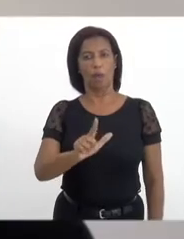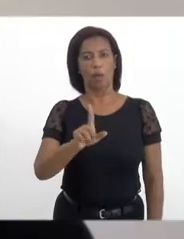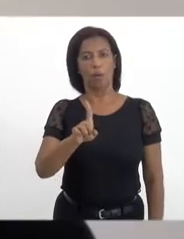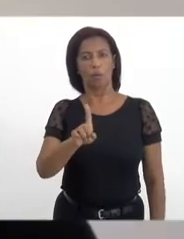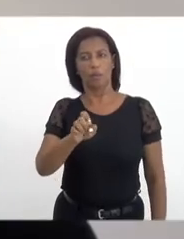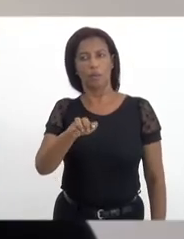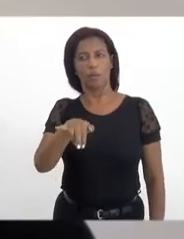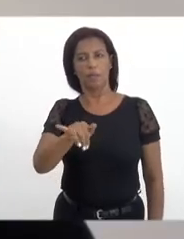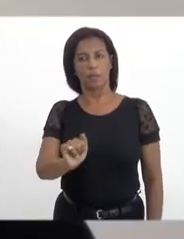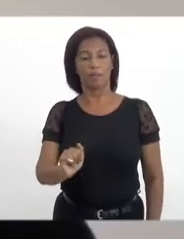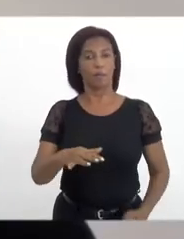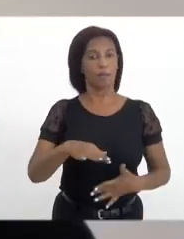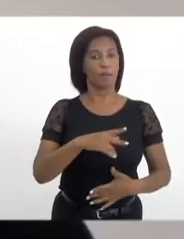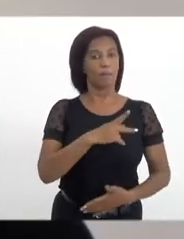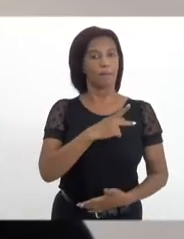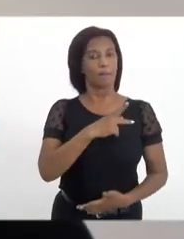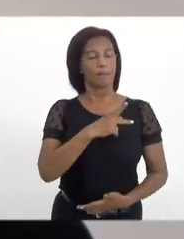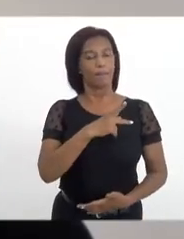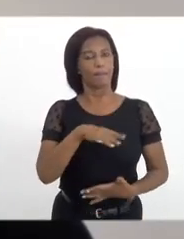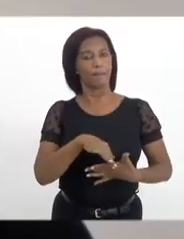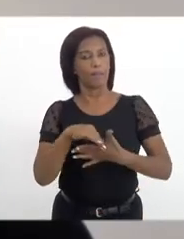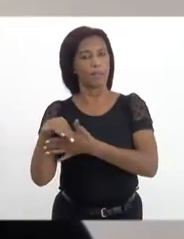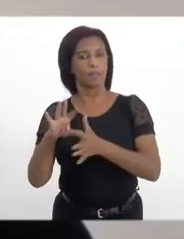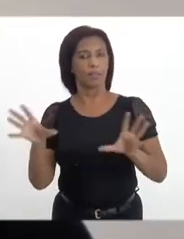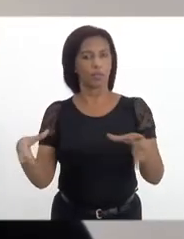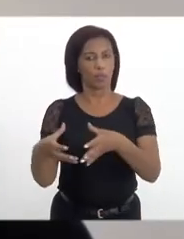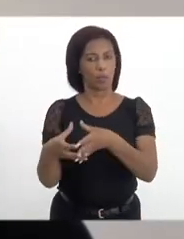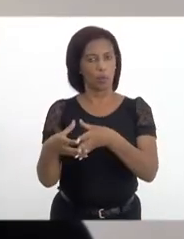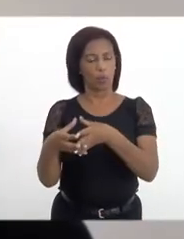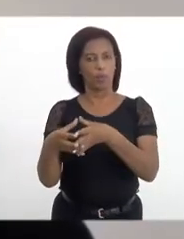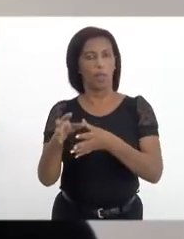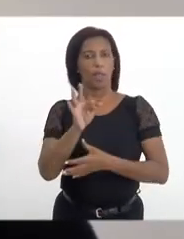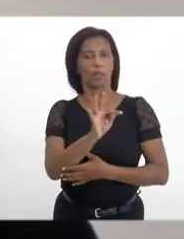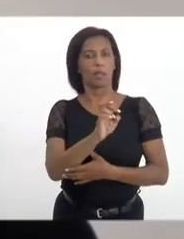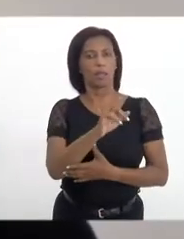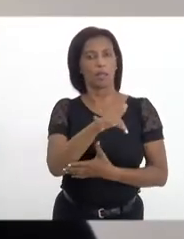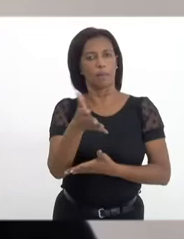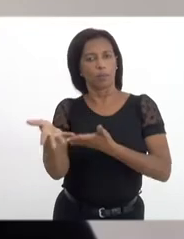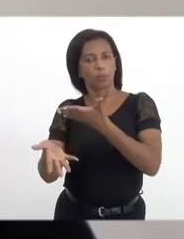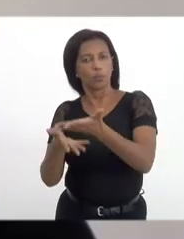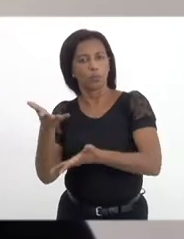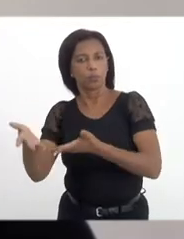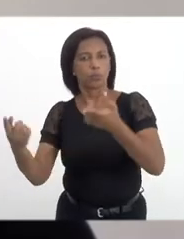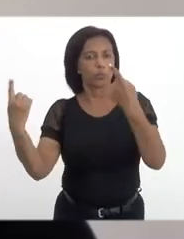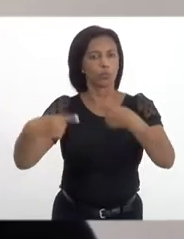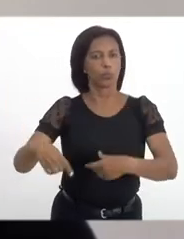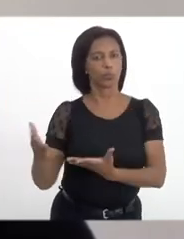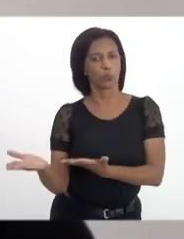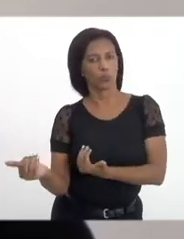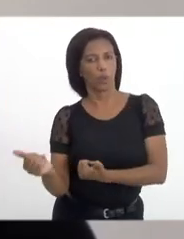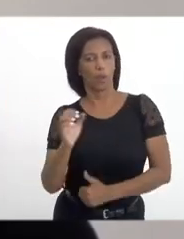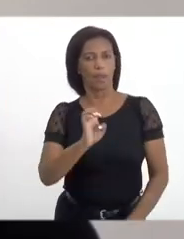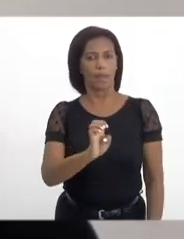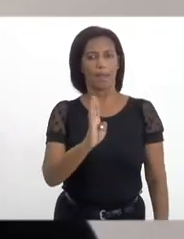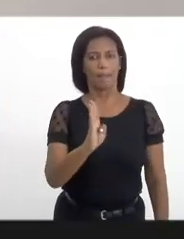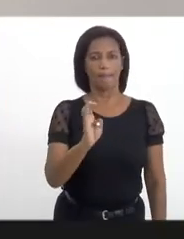presidente da Federação Nacional das Comunidades Terapêuticas Cristãs e do Desafio Jovem Ebenezer.